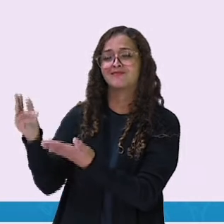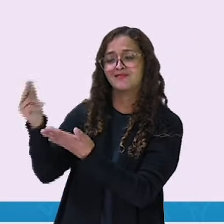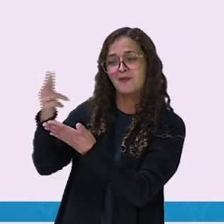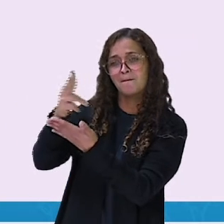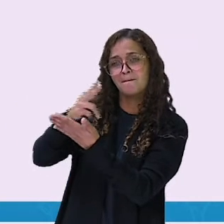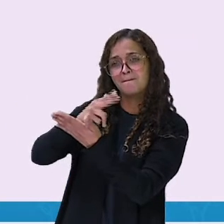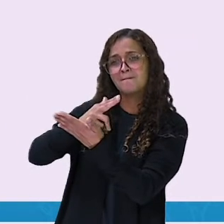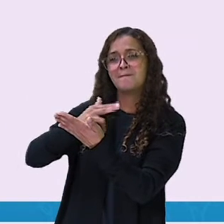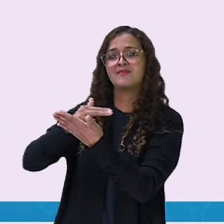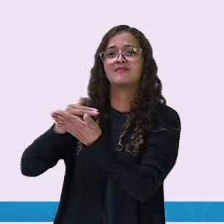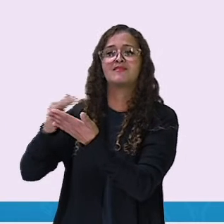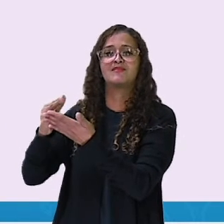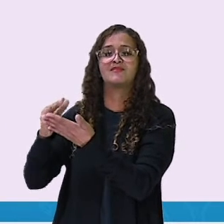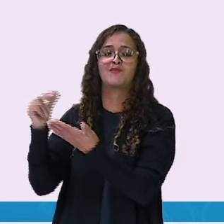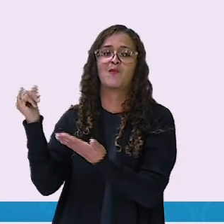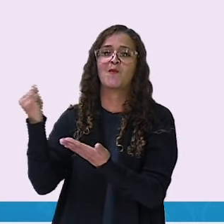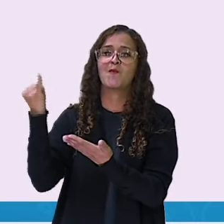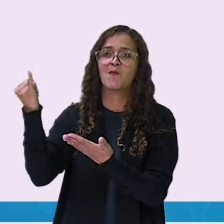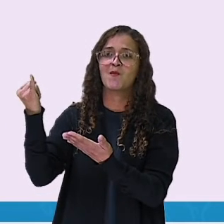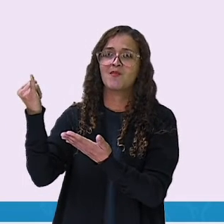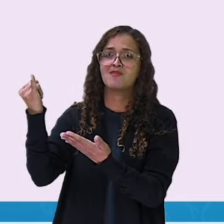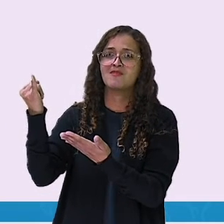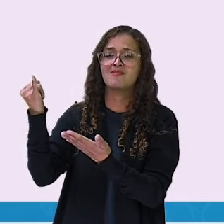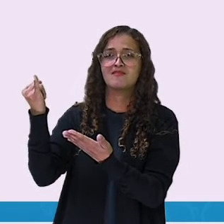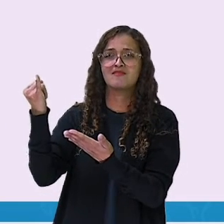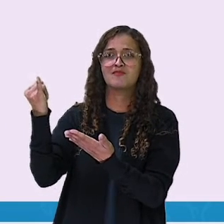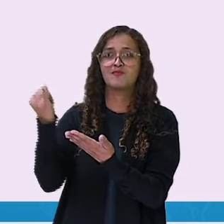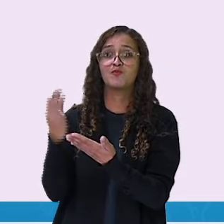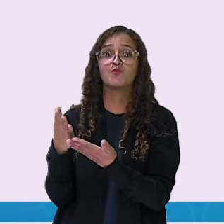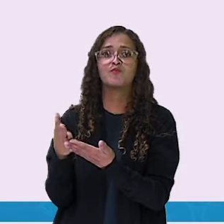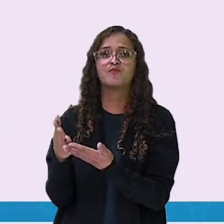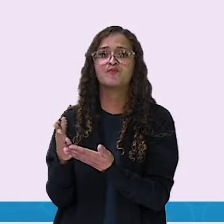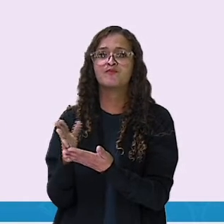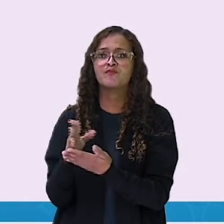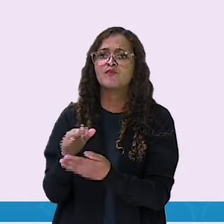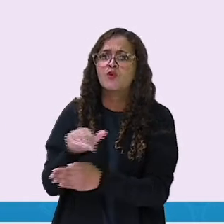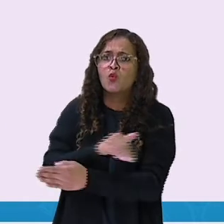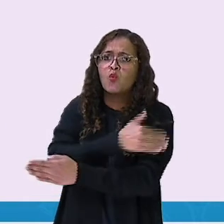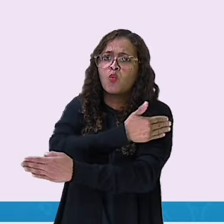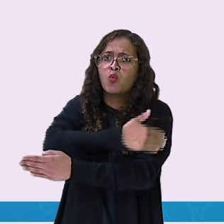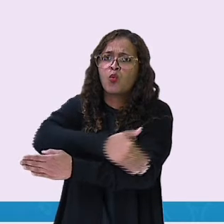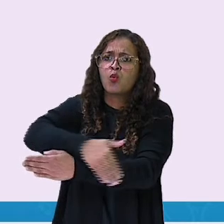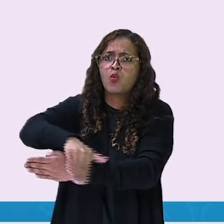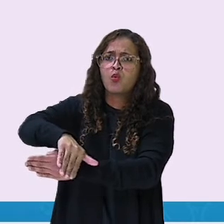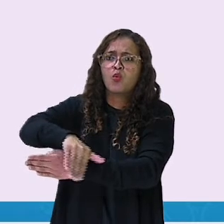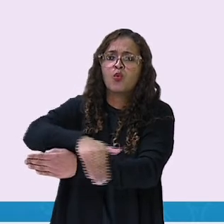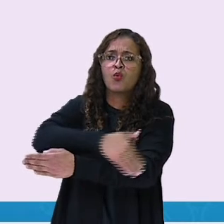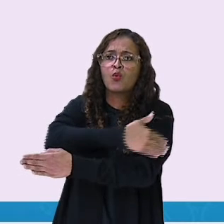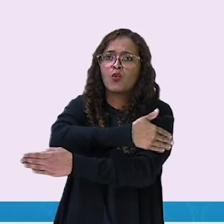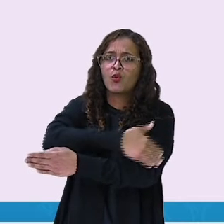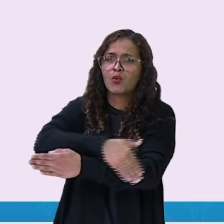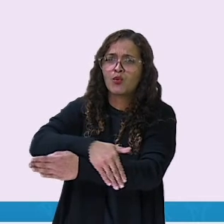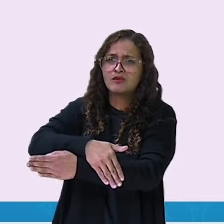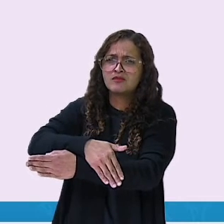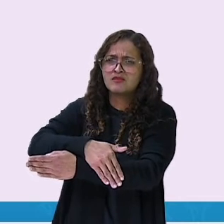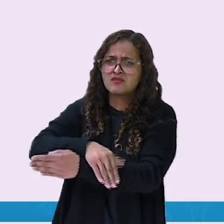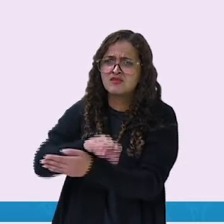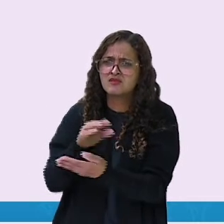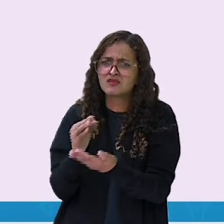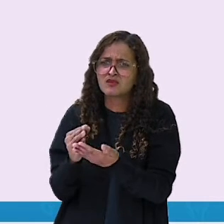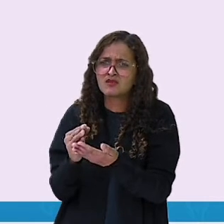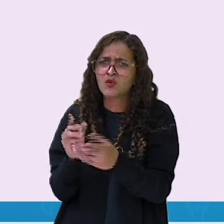Sim, para nos orientar. Aqui eu tenho uma rua. Começa com a letra R.